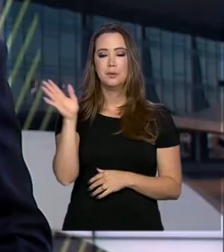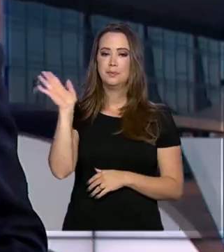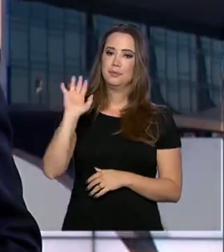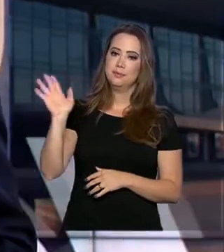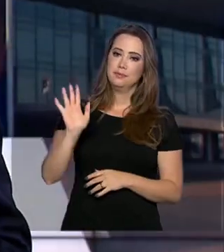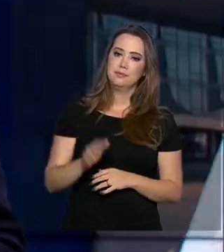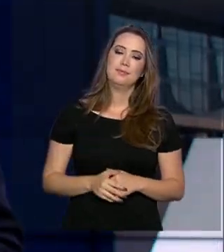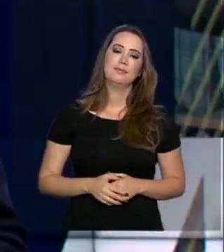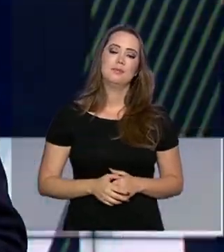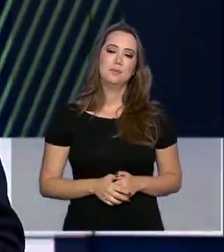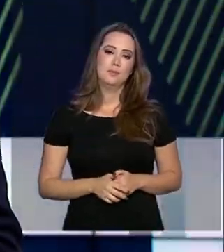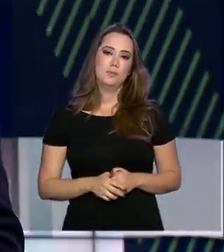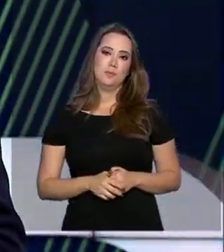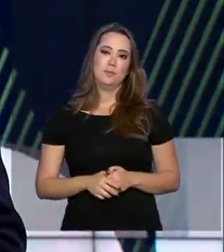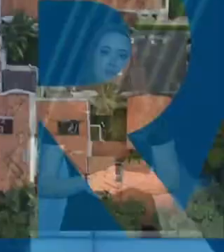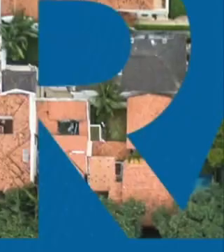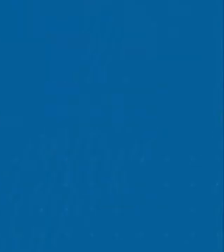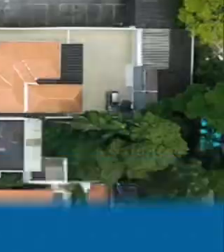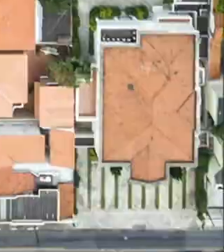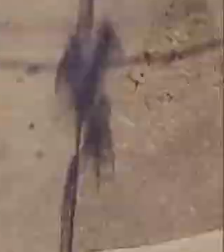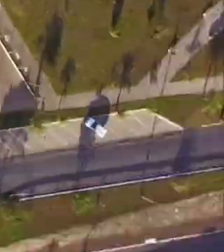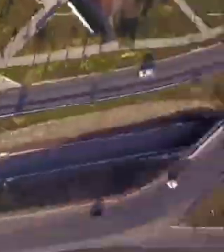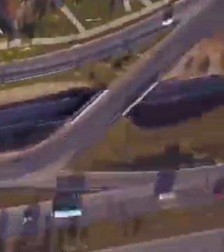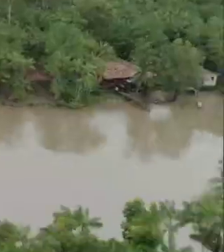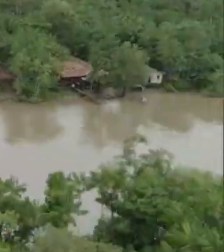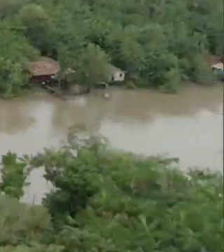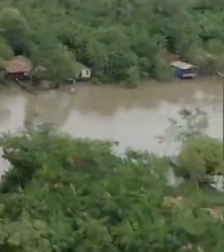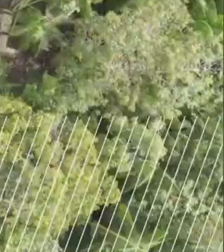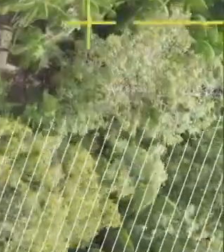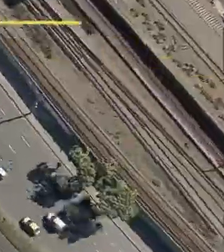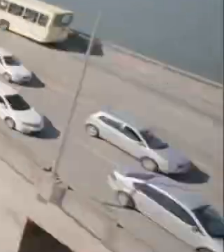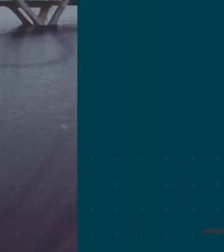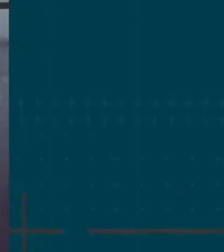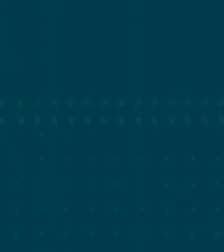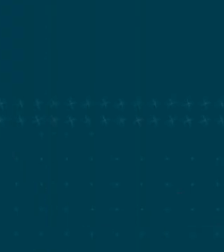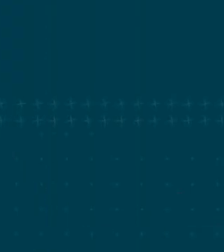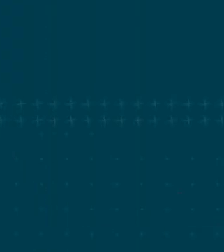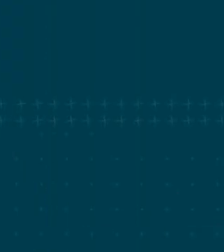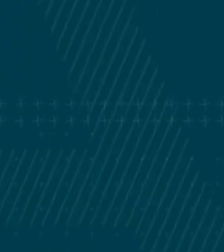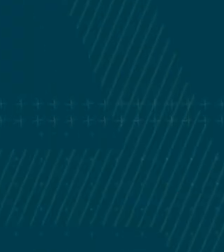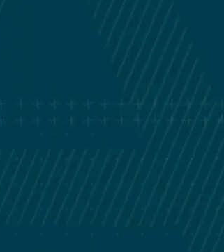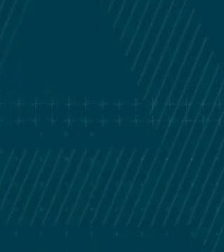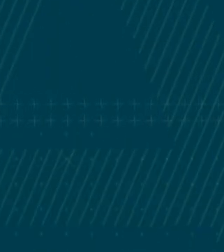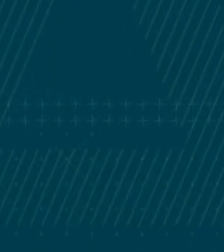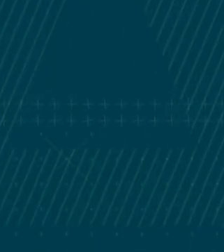Nos vemos na próxima edição. Até lá! Transcrição e Legendas por